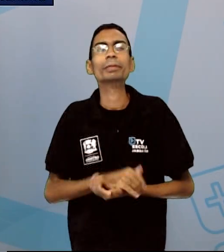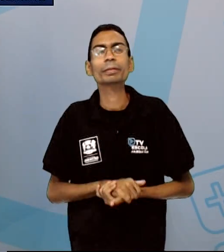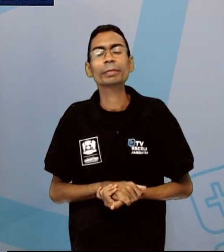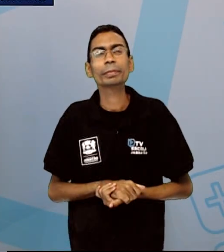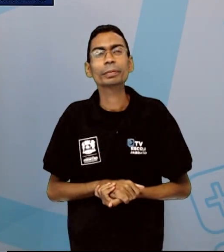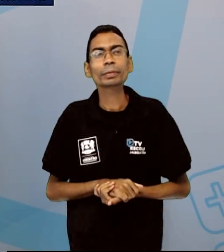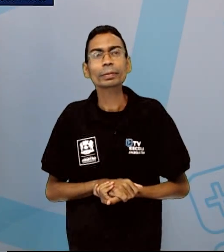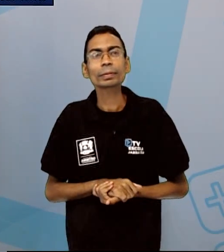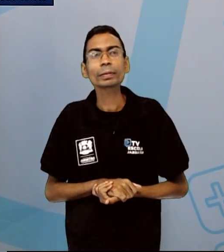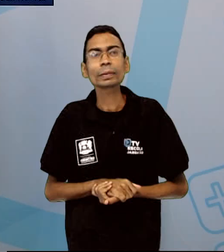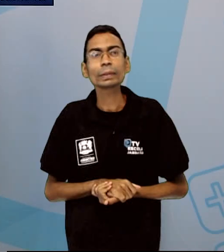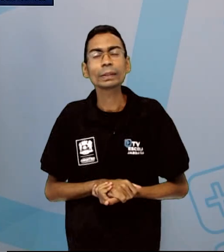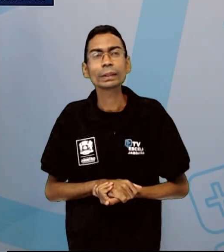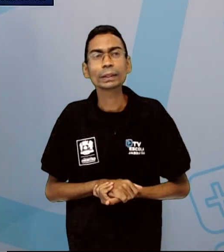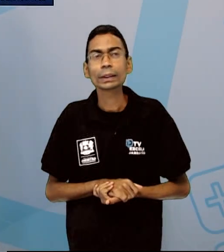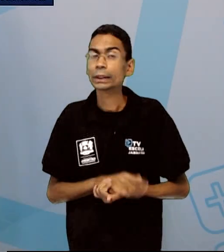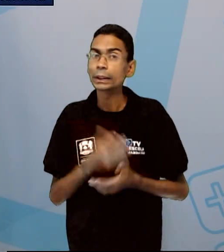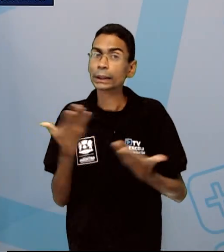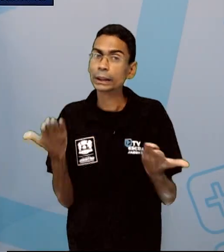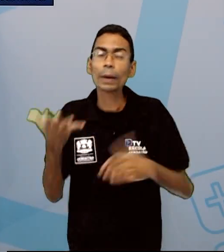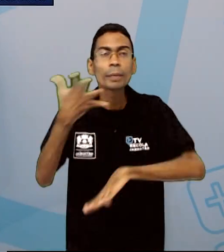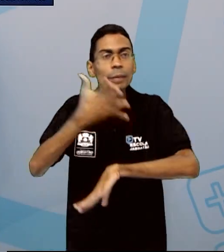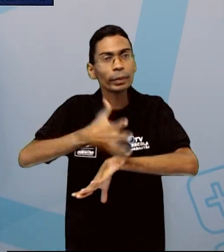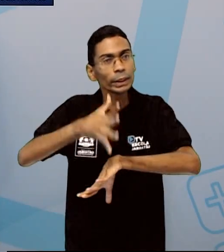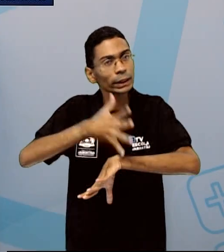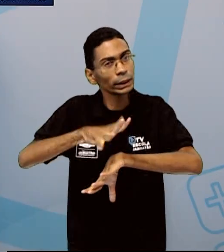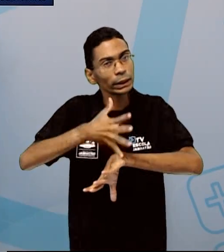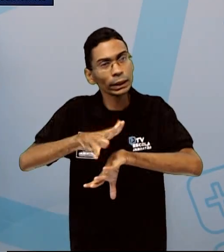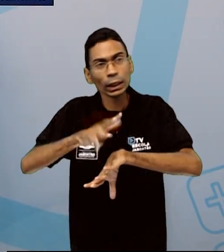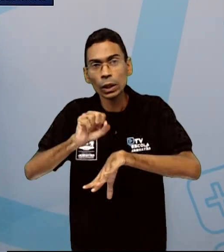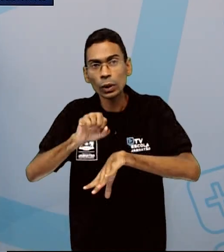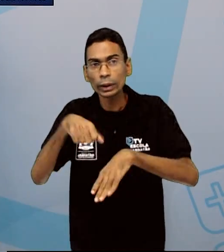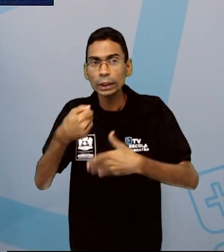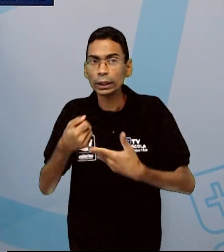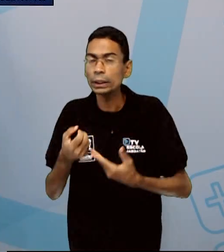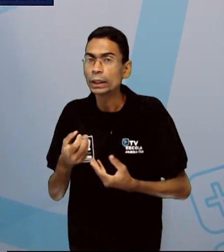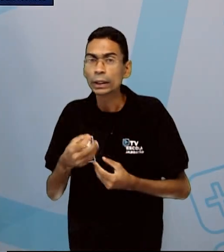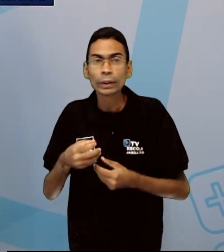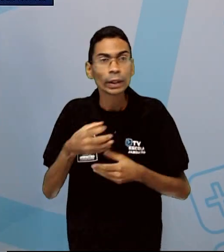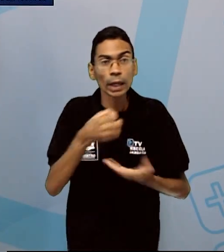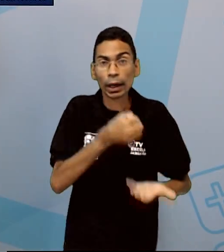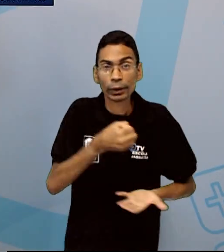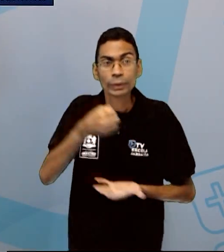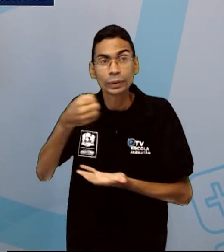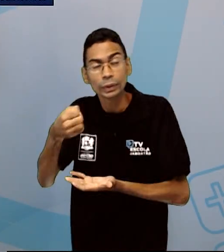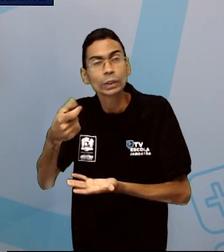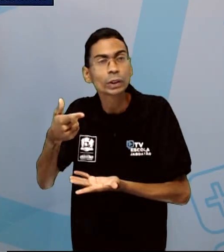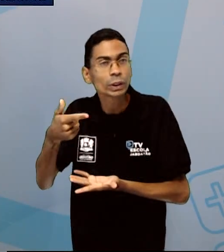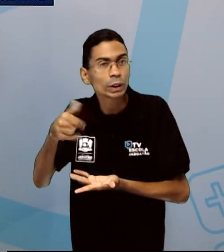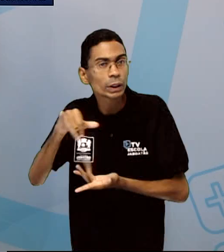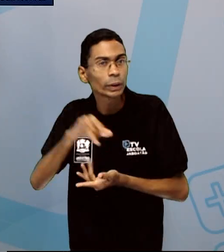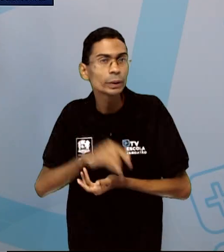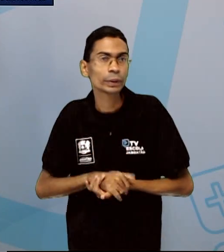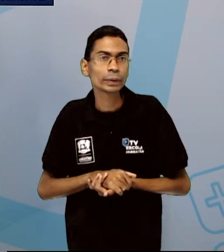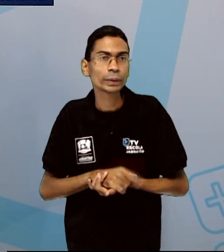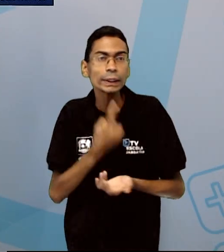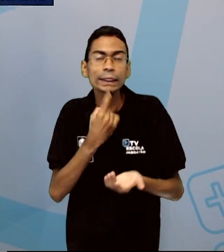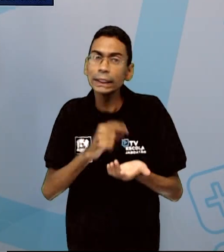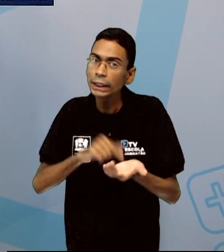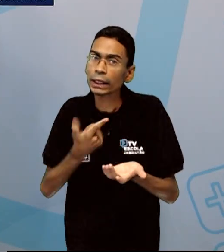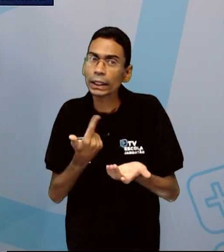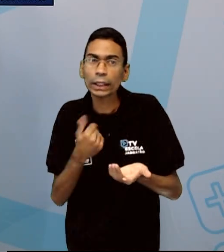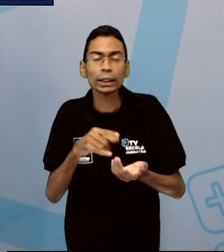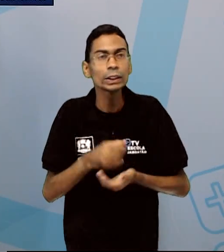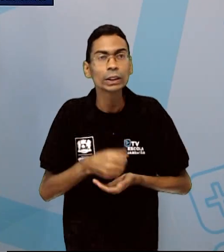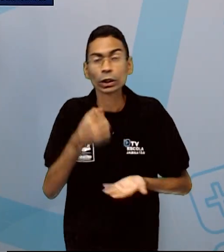Outra forma também, praticar a doação. A doação, seja ela de sangue, de órgãos, de bens